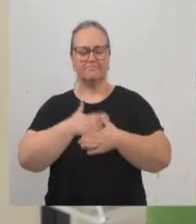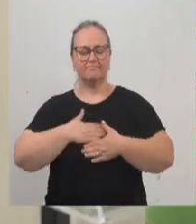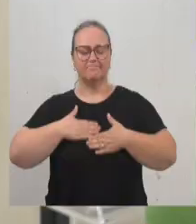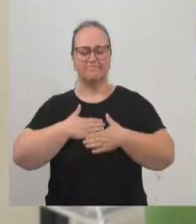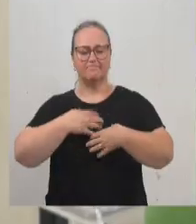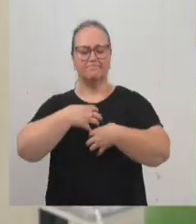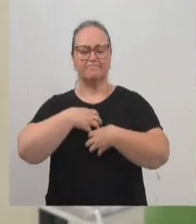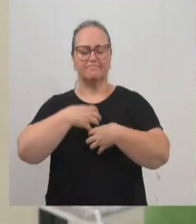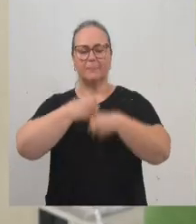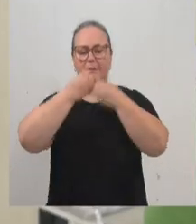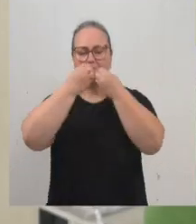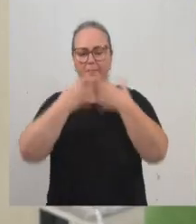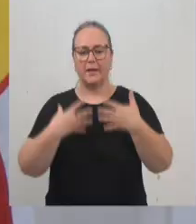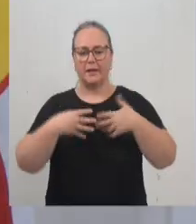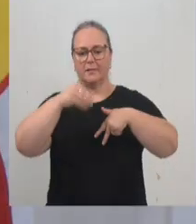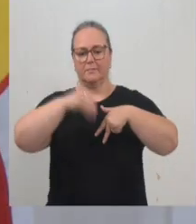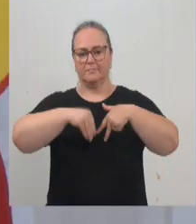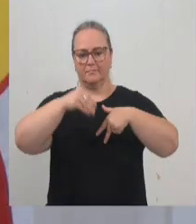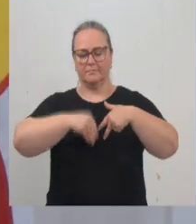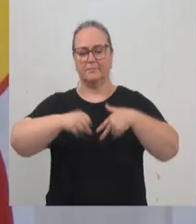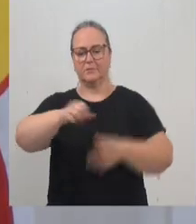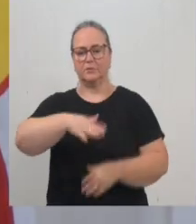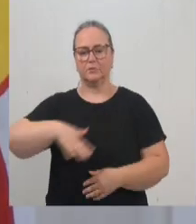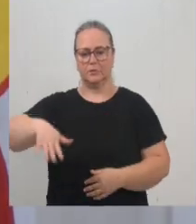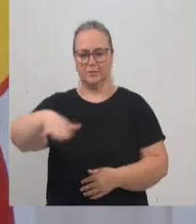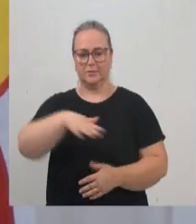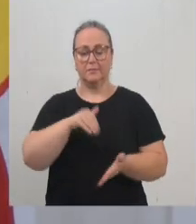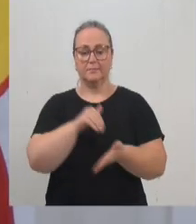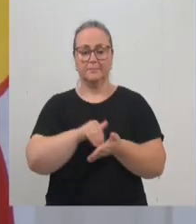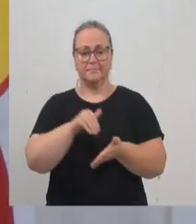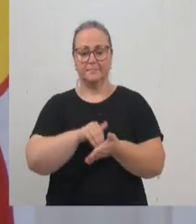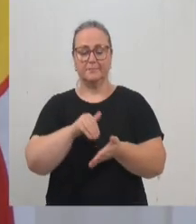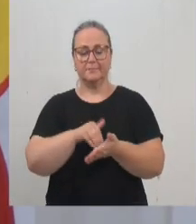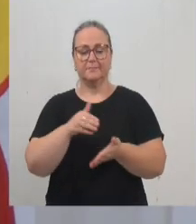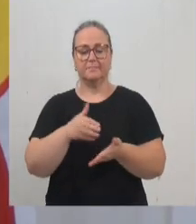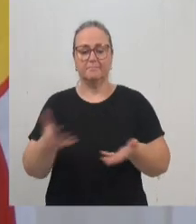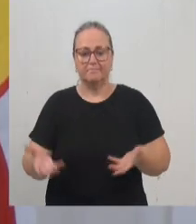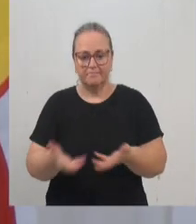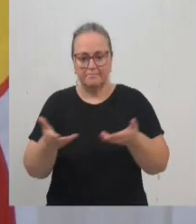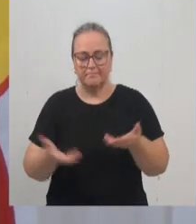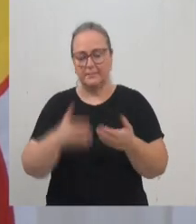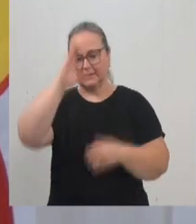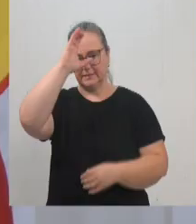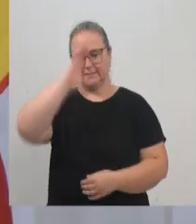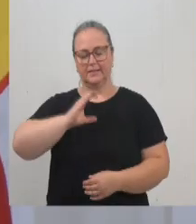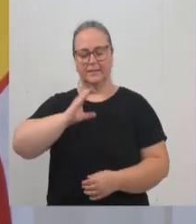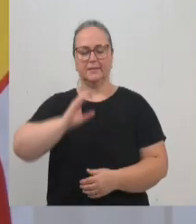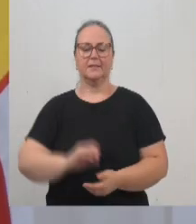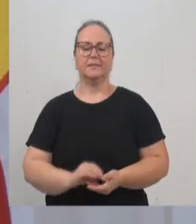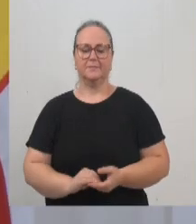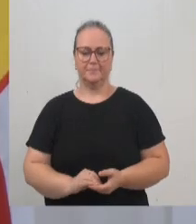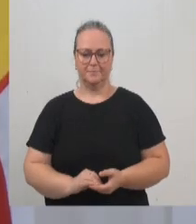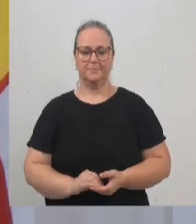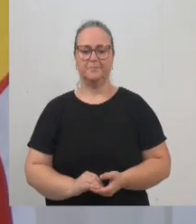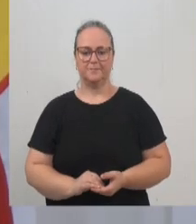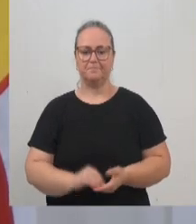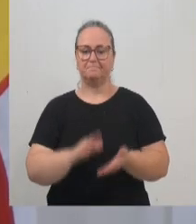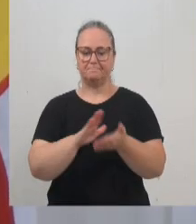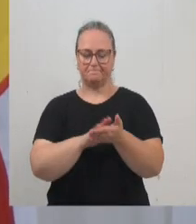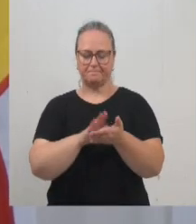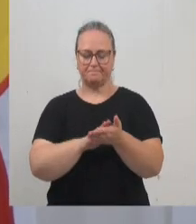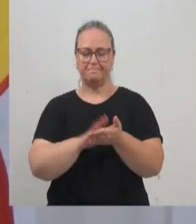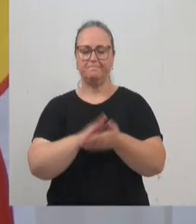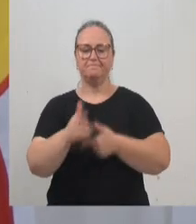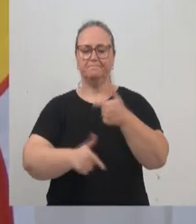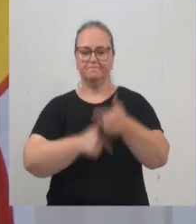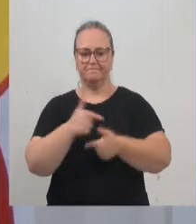situação de vulnerabilidade social. É a Secretaria de Promoção da Cidadania. Então, parabéns pelo trabalho, e que a gente possa cada vez mais fortalecer